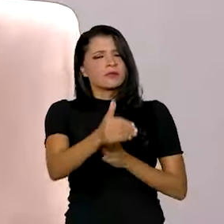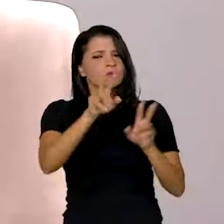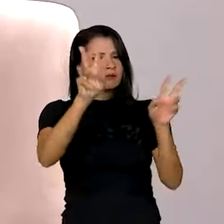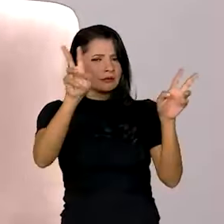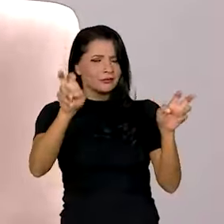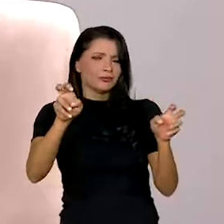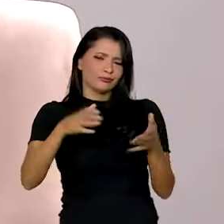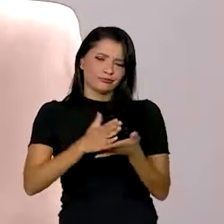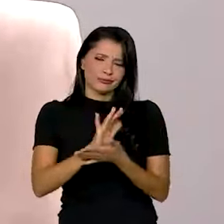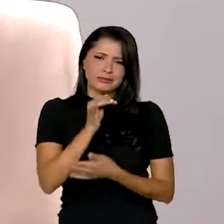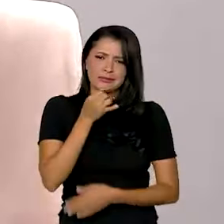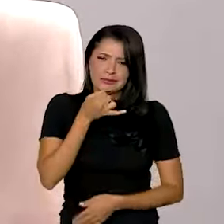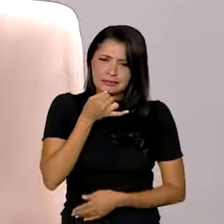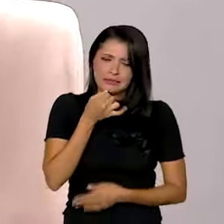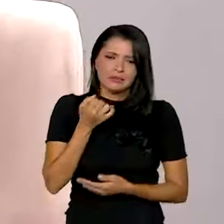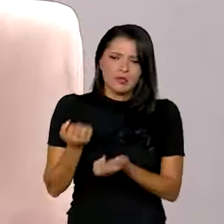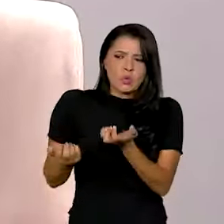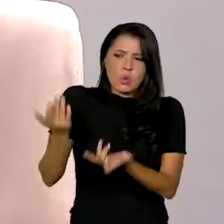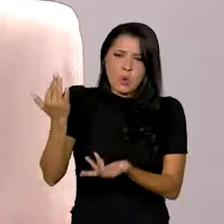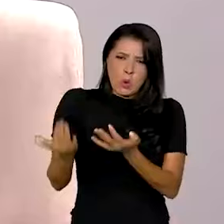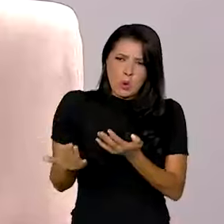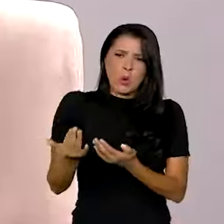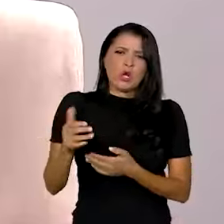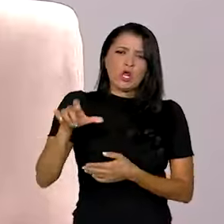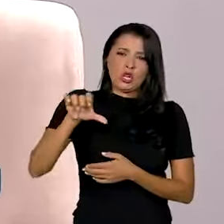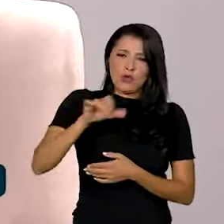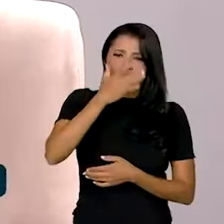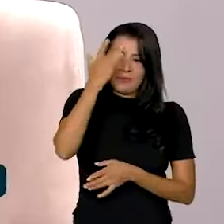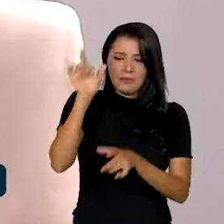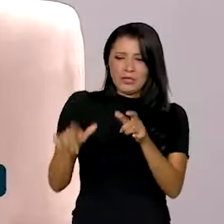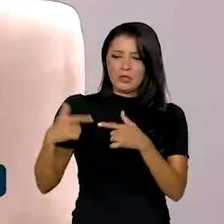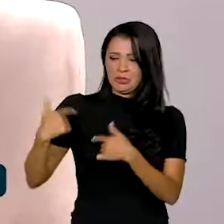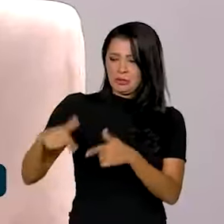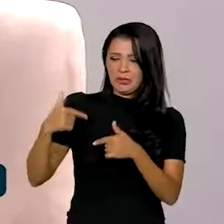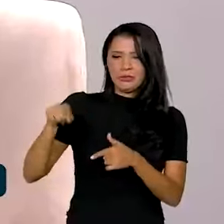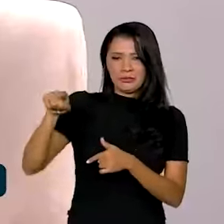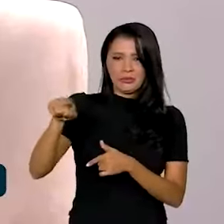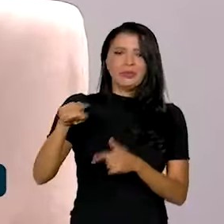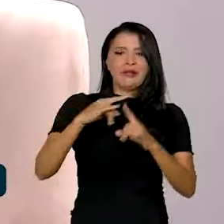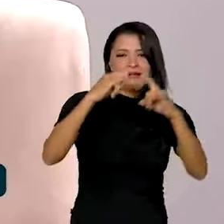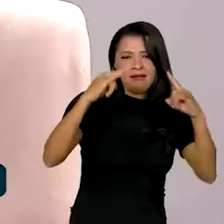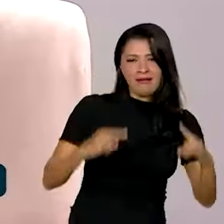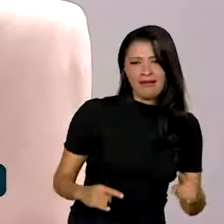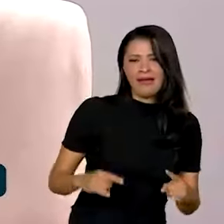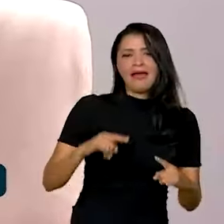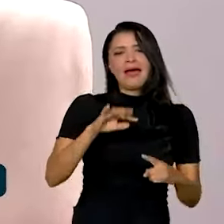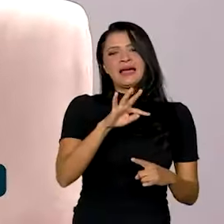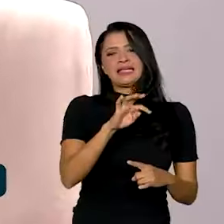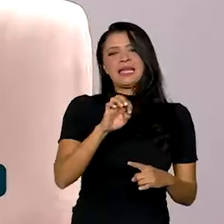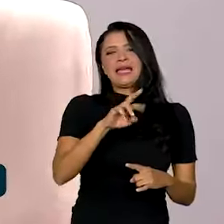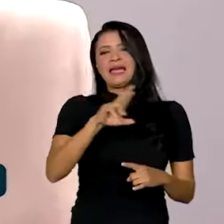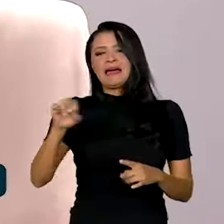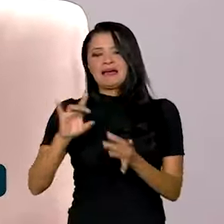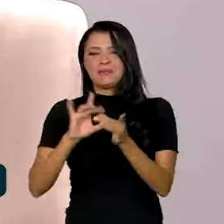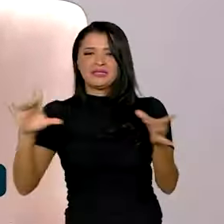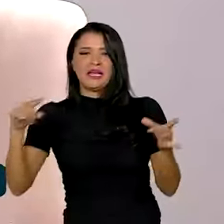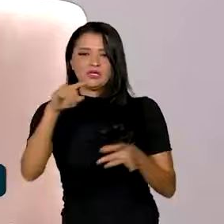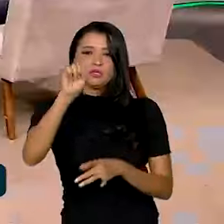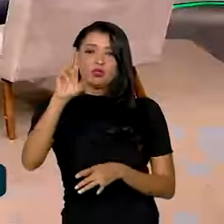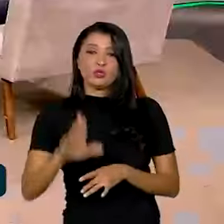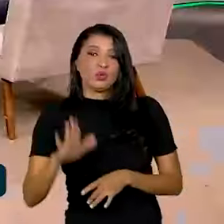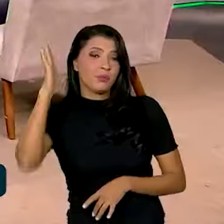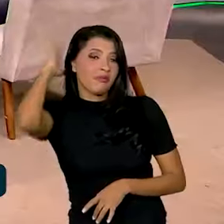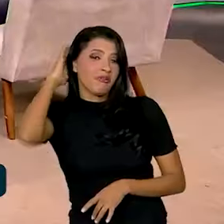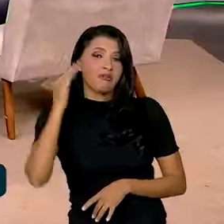chato e triste, que foi um incêndio que matou nove trabalhadores num acampamento Terra e Liberdade no sul do Pará. Eu